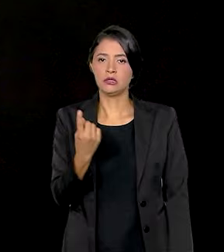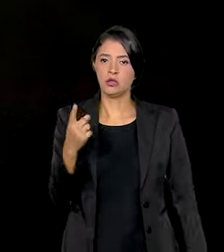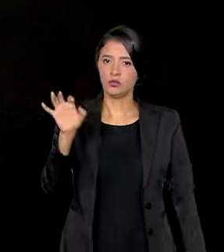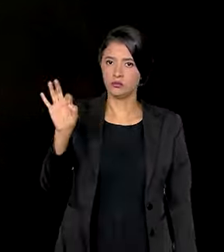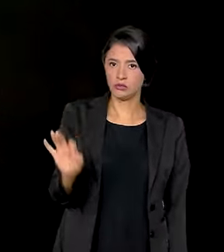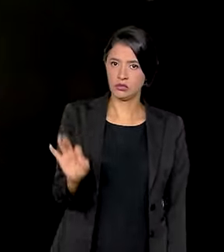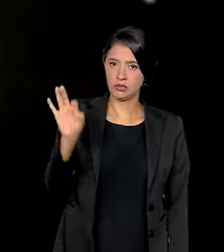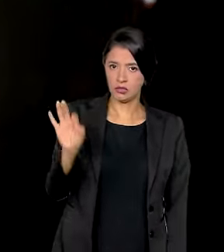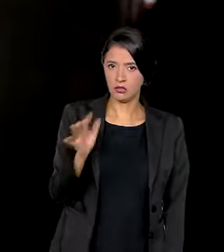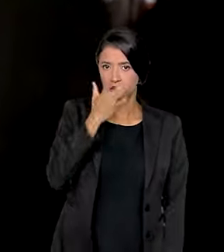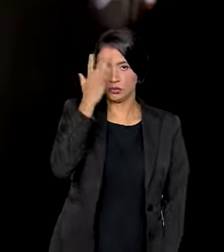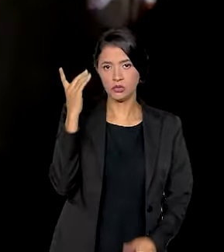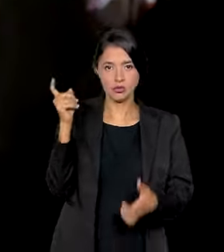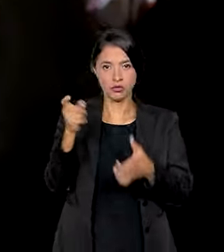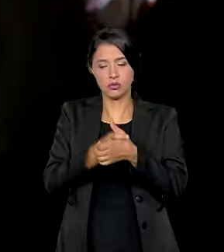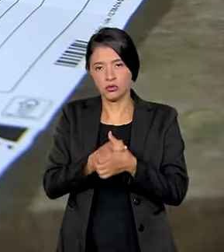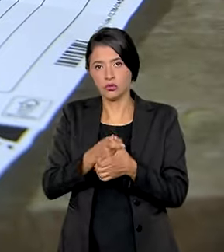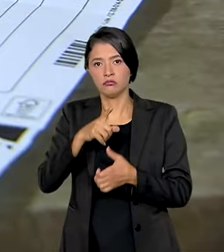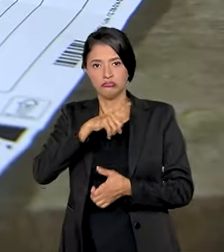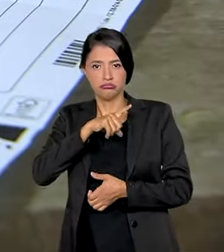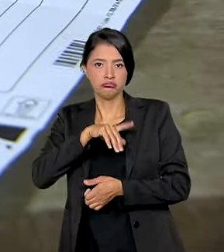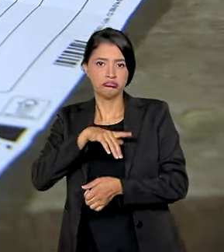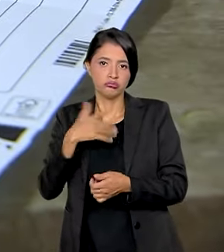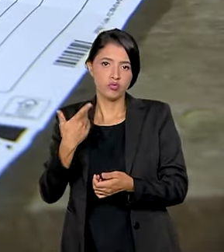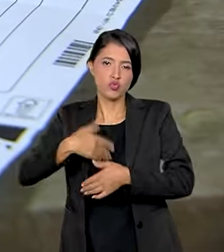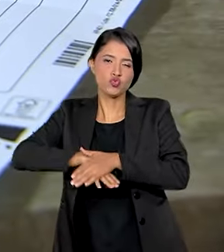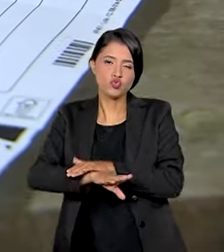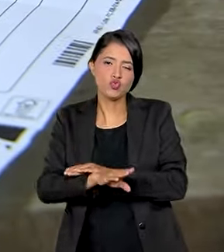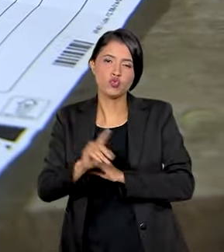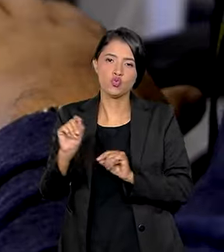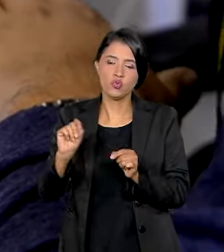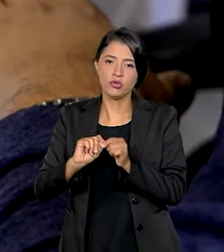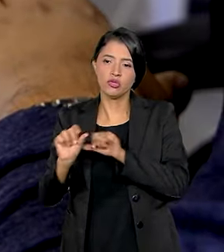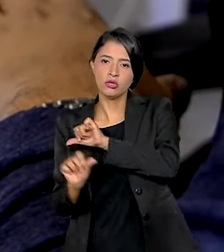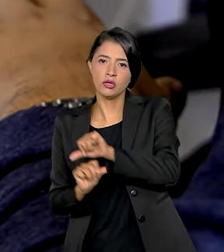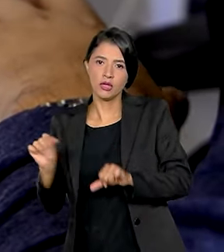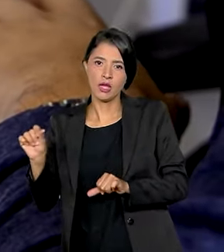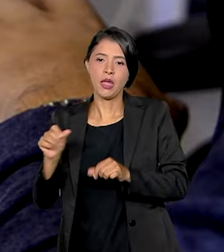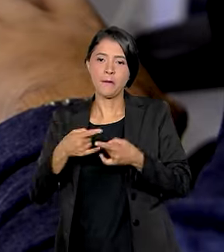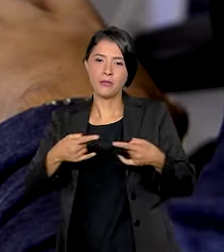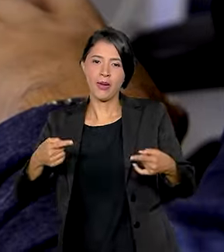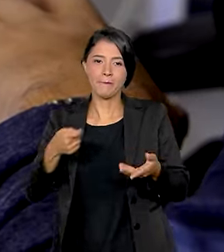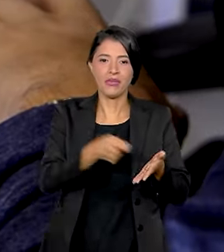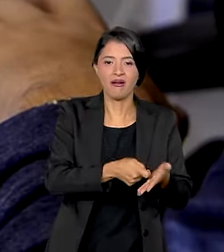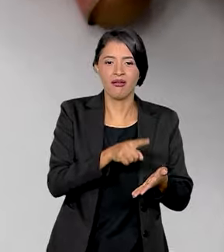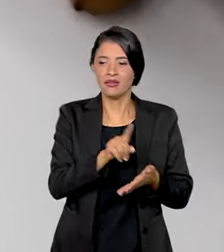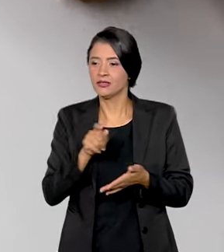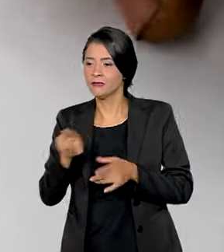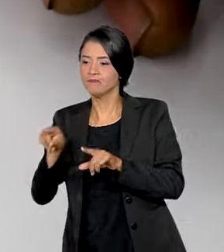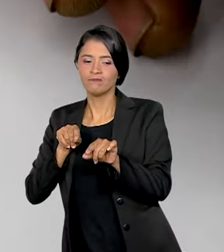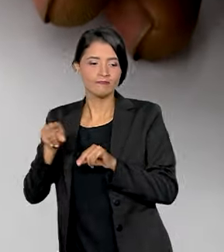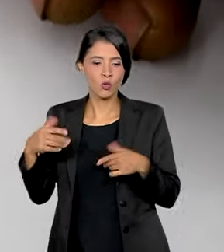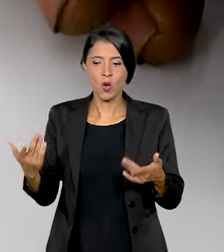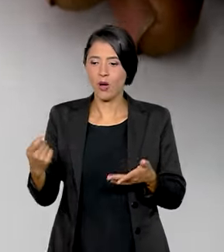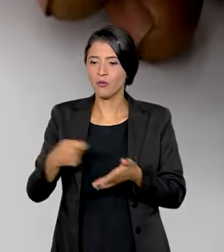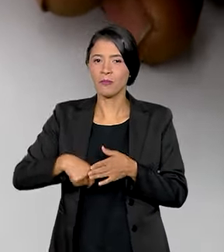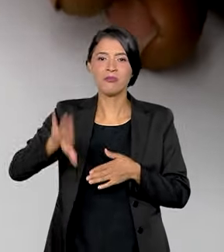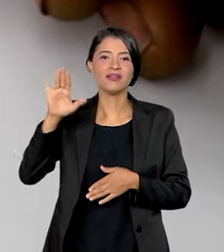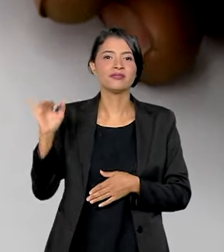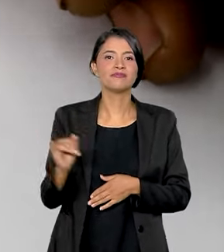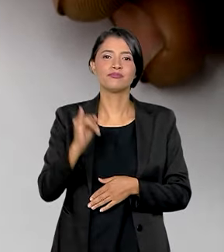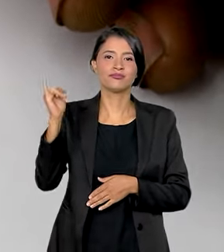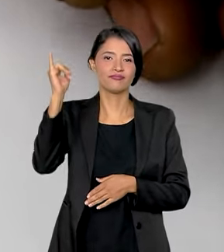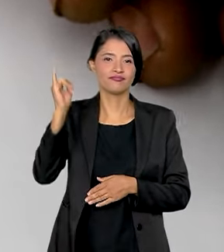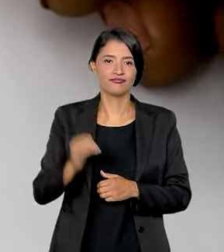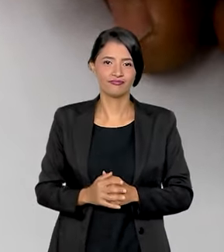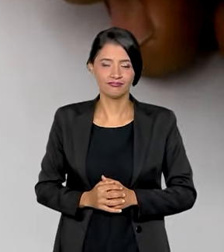61% dos endividados têm o hábito de fazer rodízio de boletos. É escolher o que